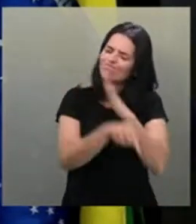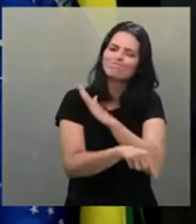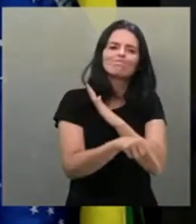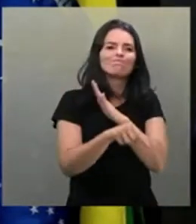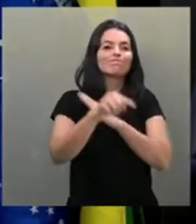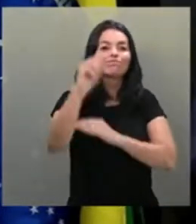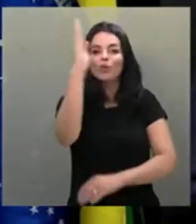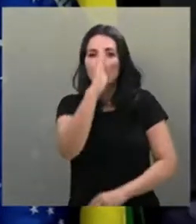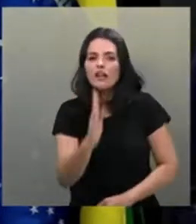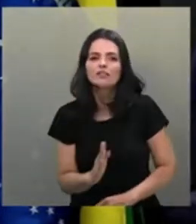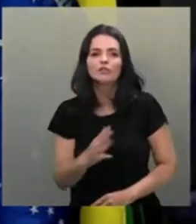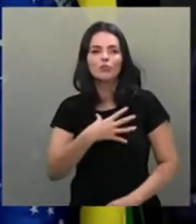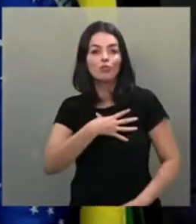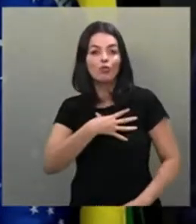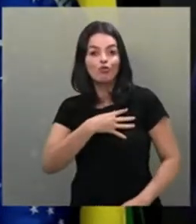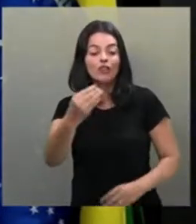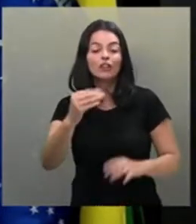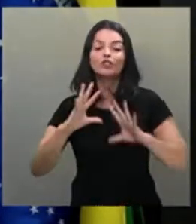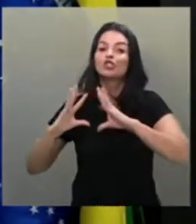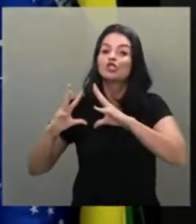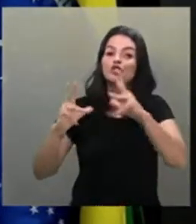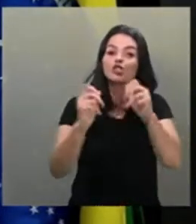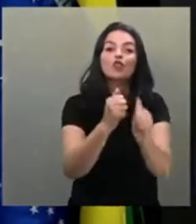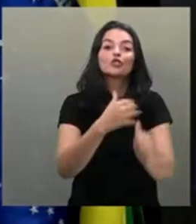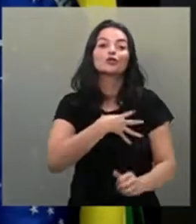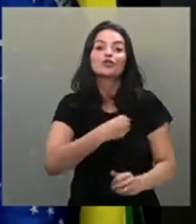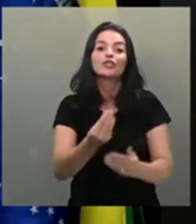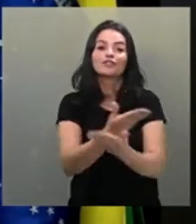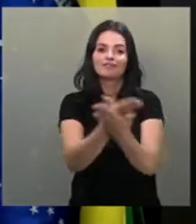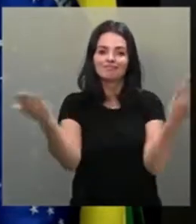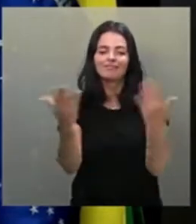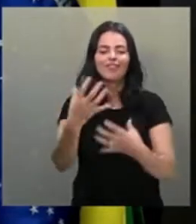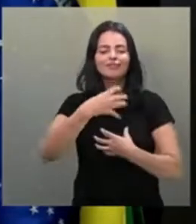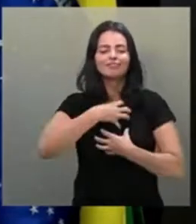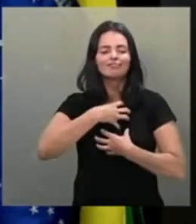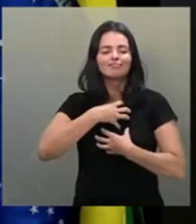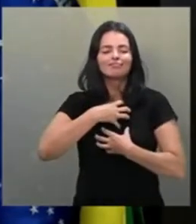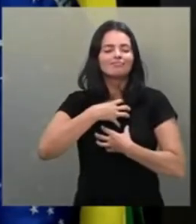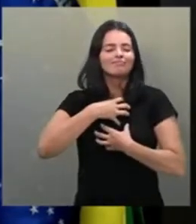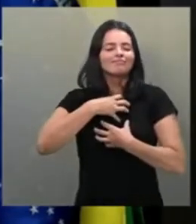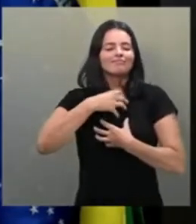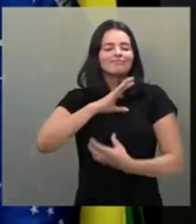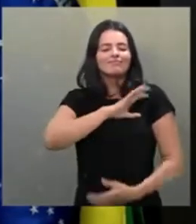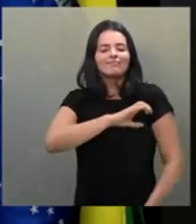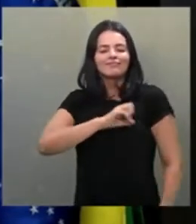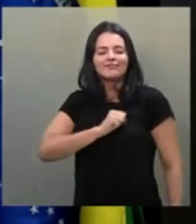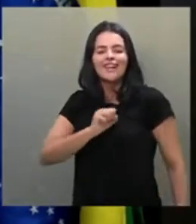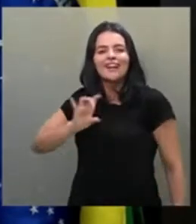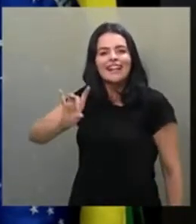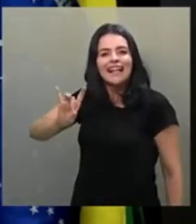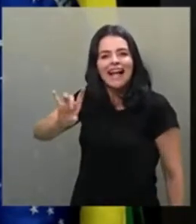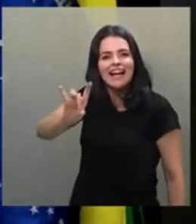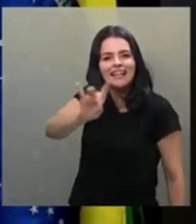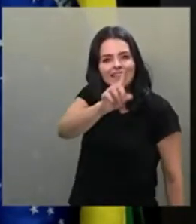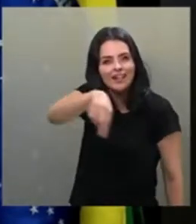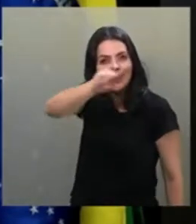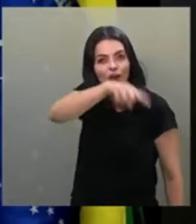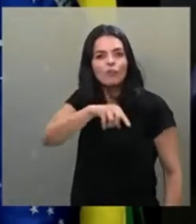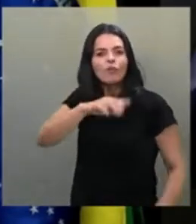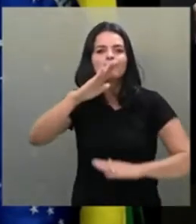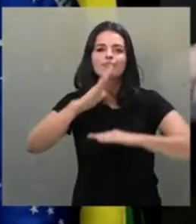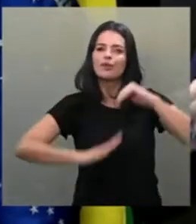filhos e pelos filhos de todas as mães. E essa sensibilidade, é esse amor que faz com que cada uma de vocês, na